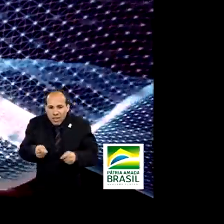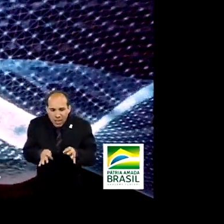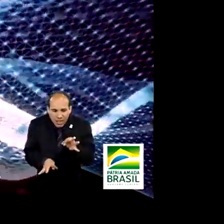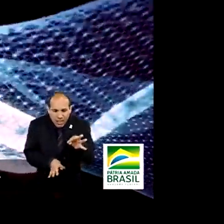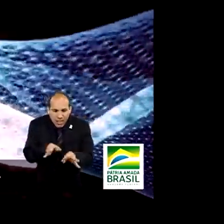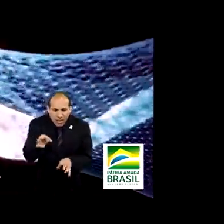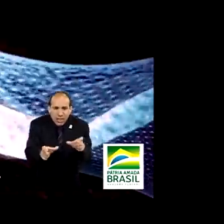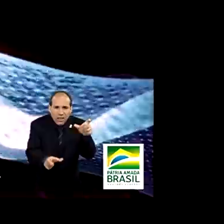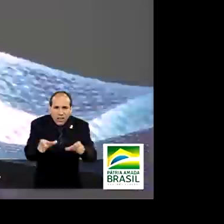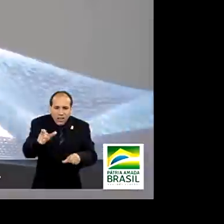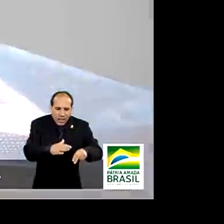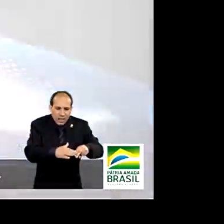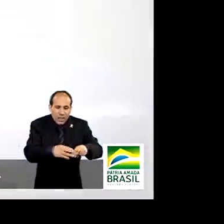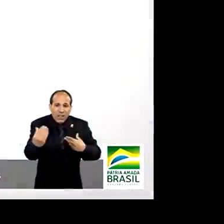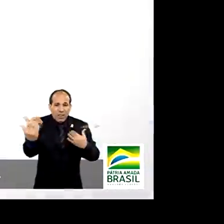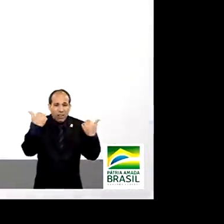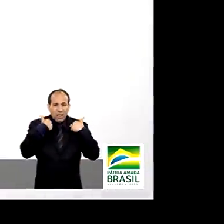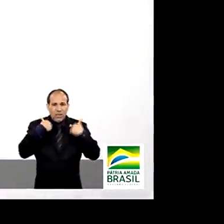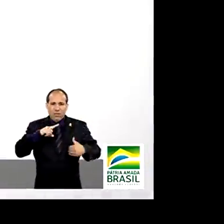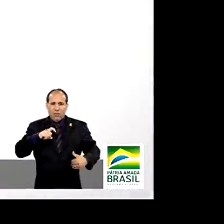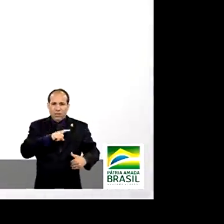tratar pacientes infectados.